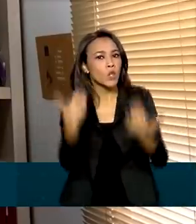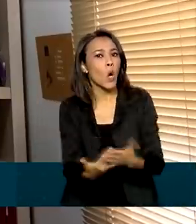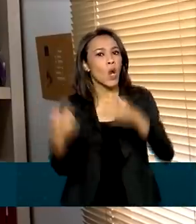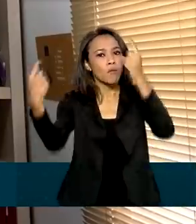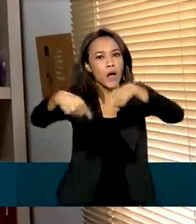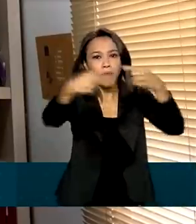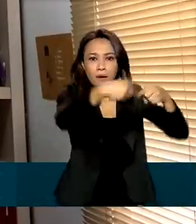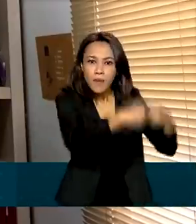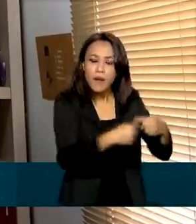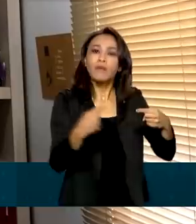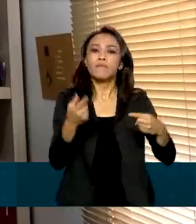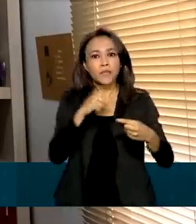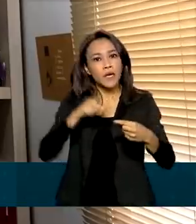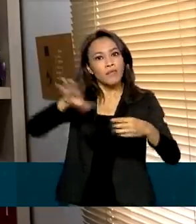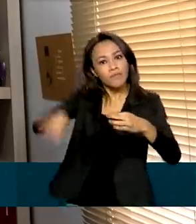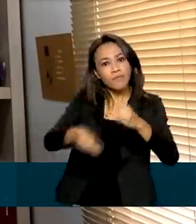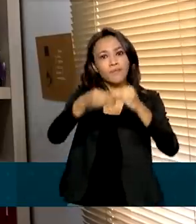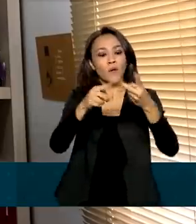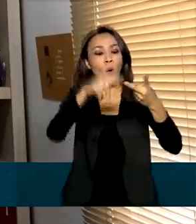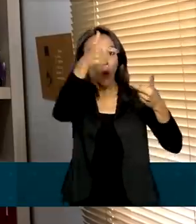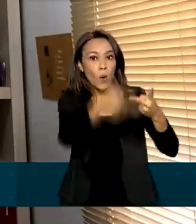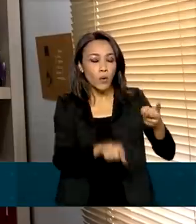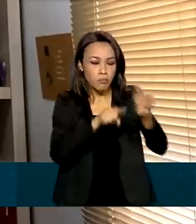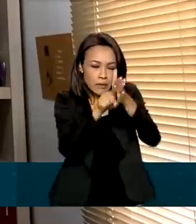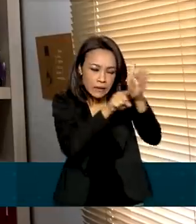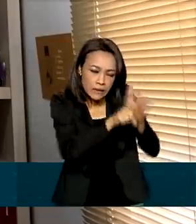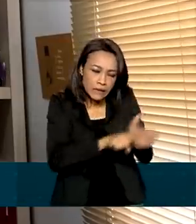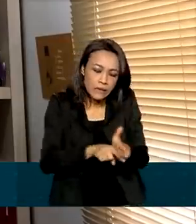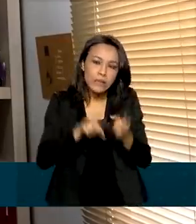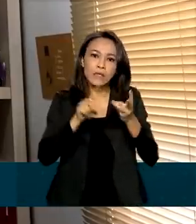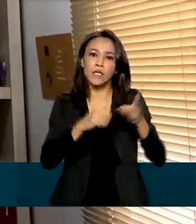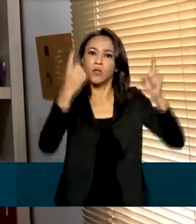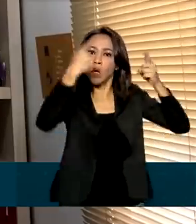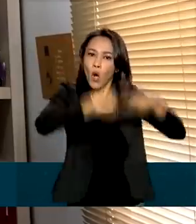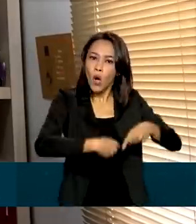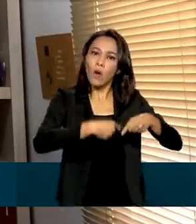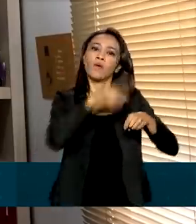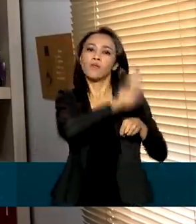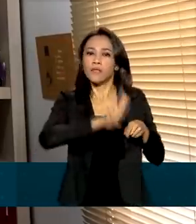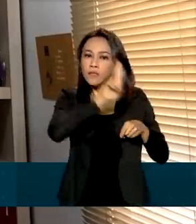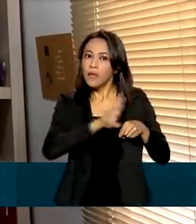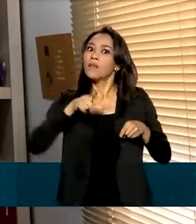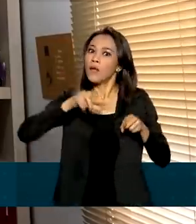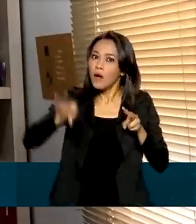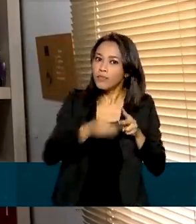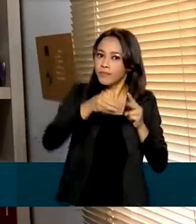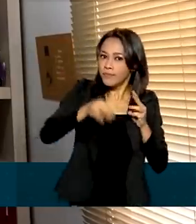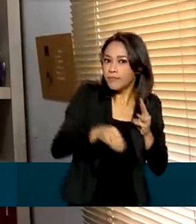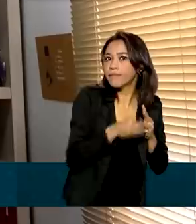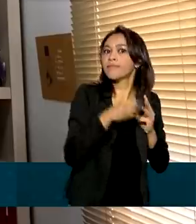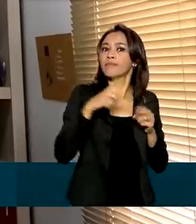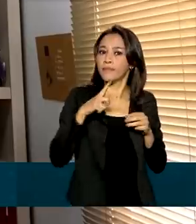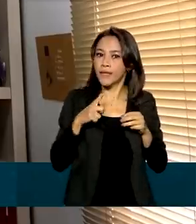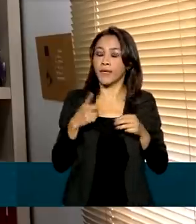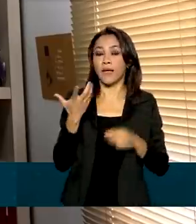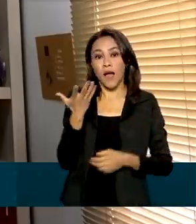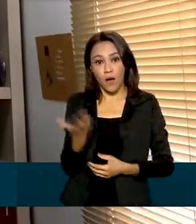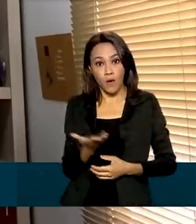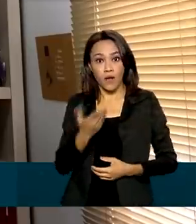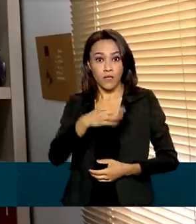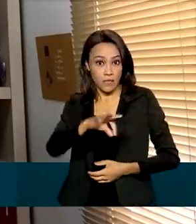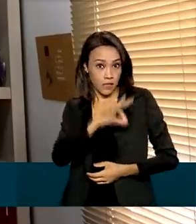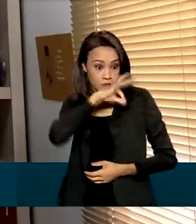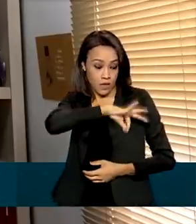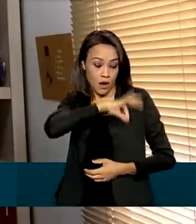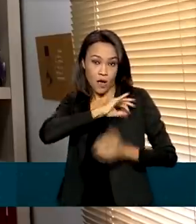projetos de iniciação científica e competições acadêmicas. Além disso, os beneficiários que tiverem aumento da renda per